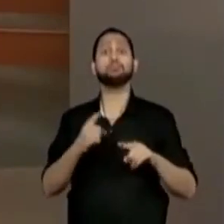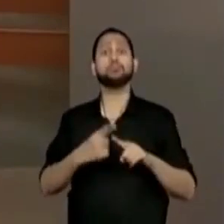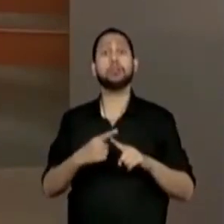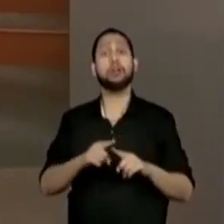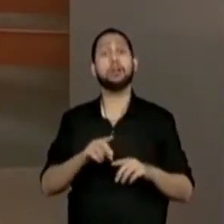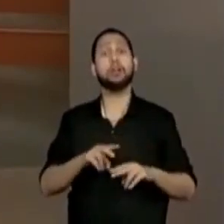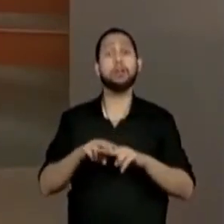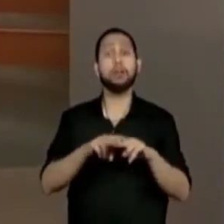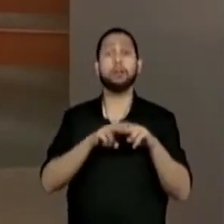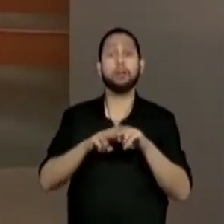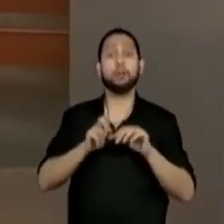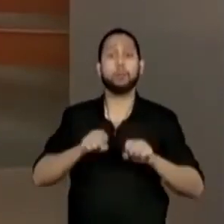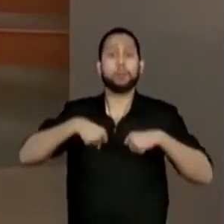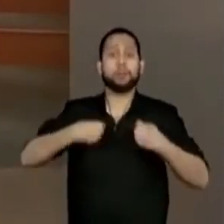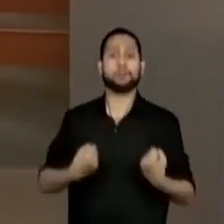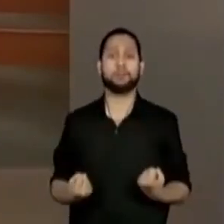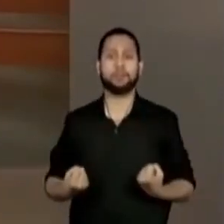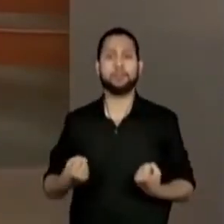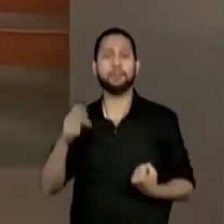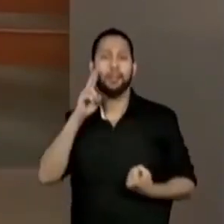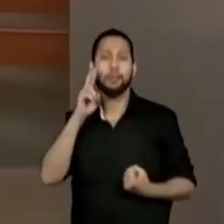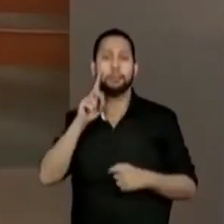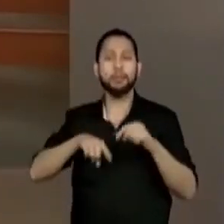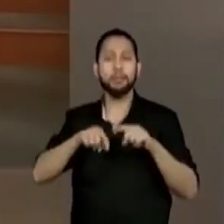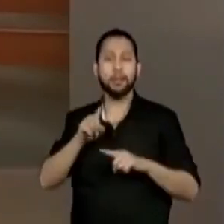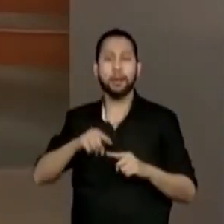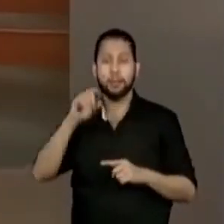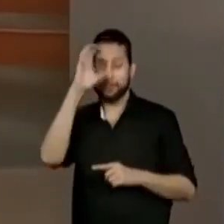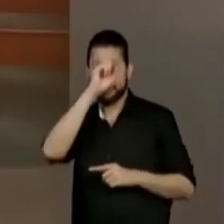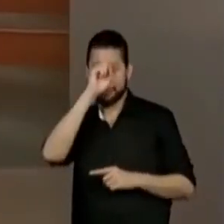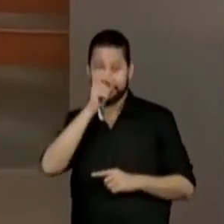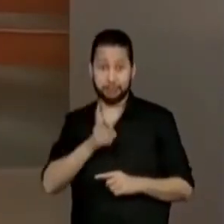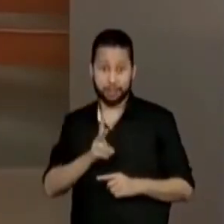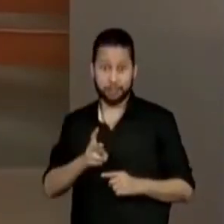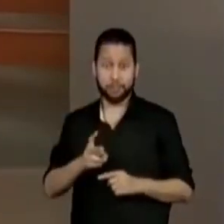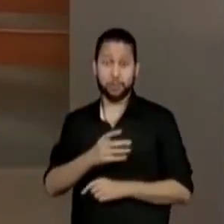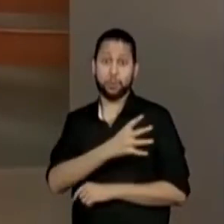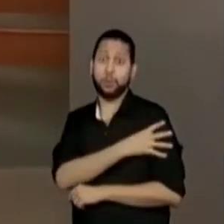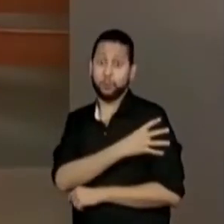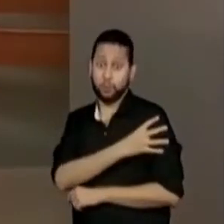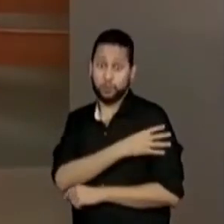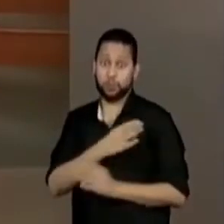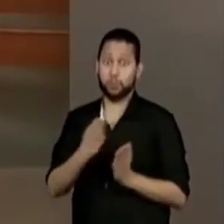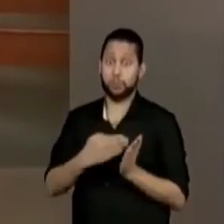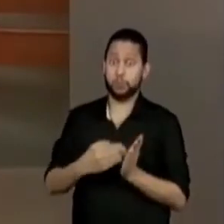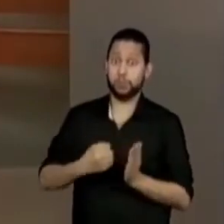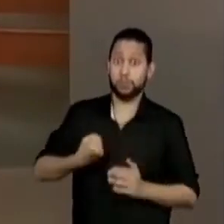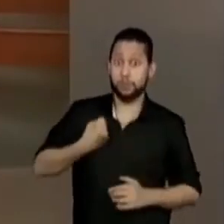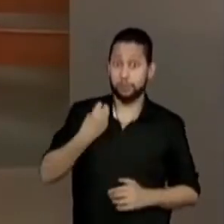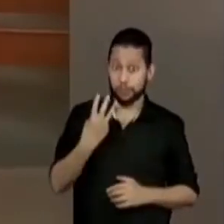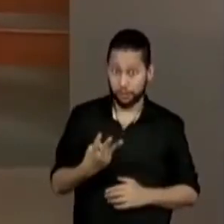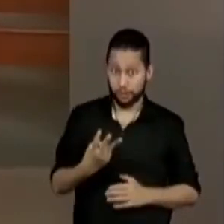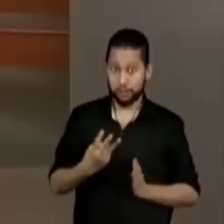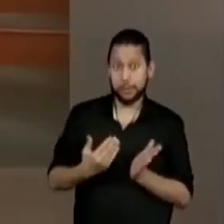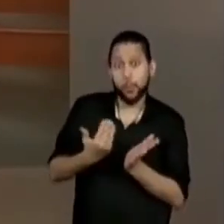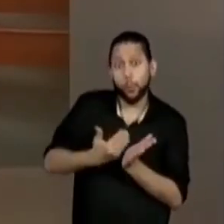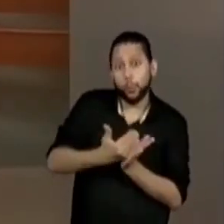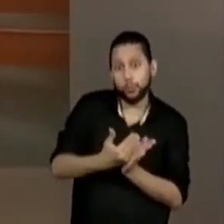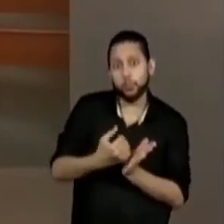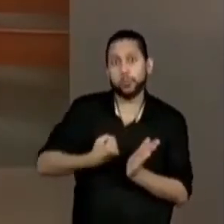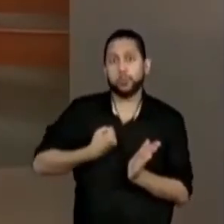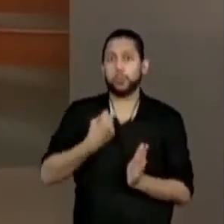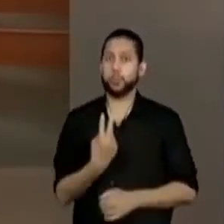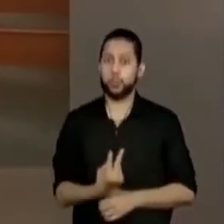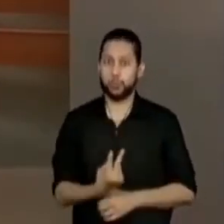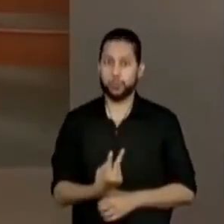material do Aprender Sempre do quarto ano, volume 3, estamos na sequência 2, ok? Então,